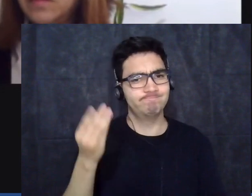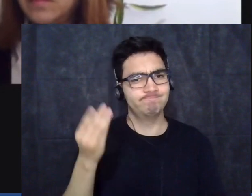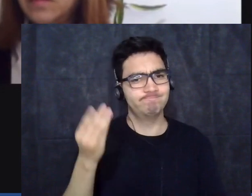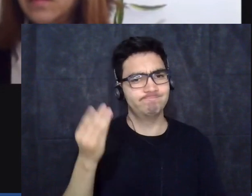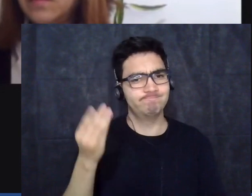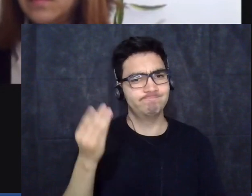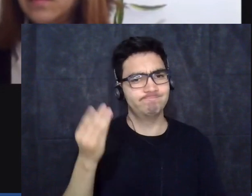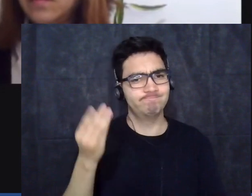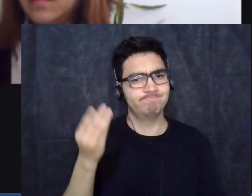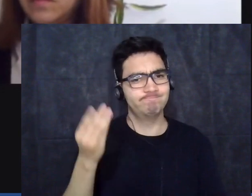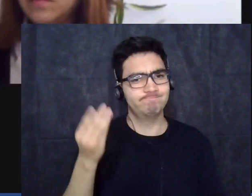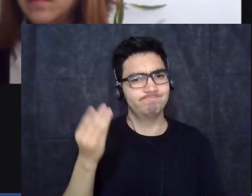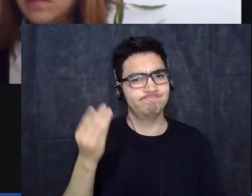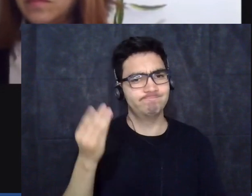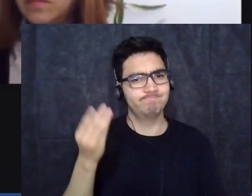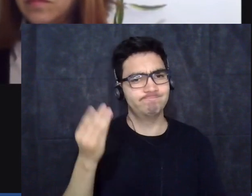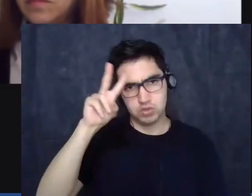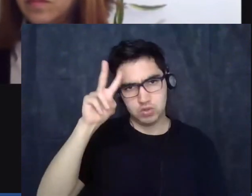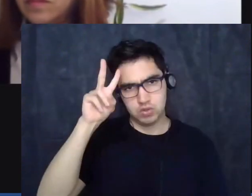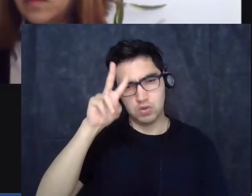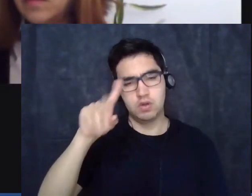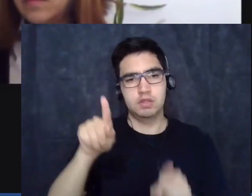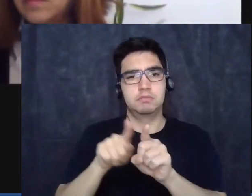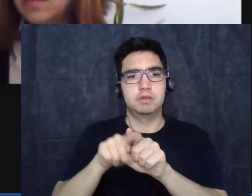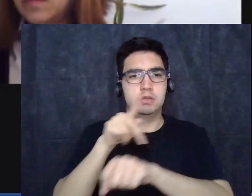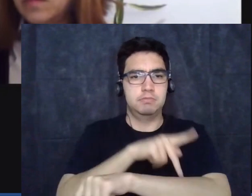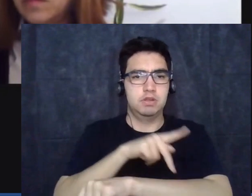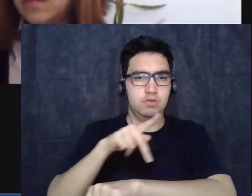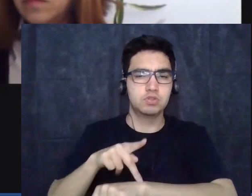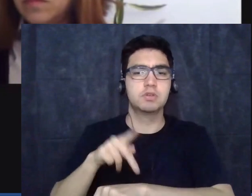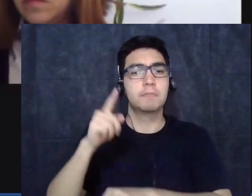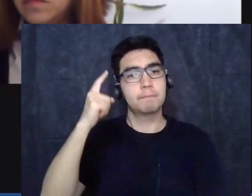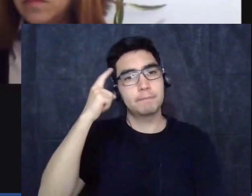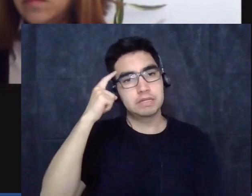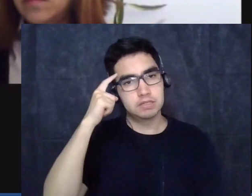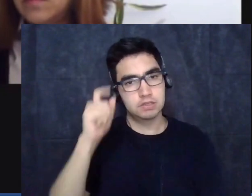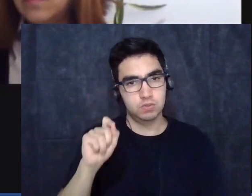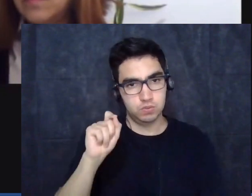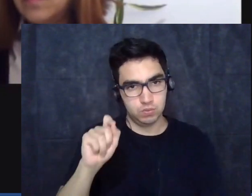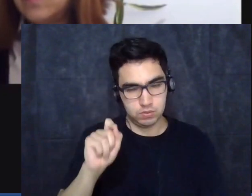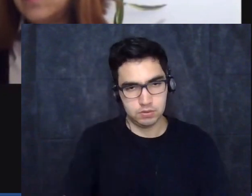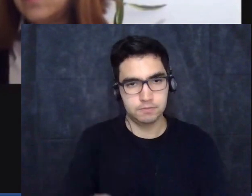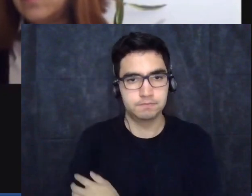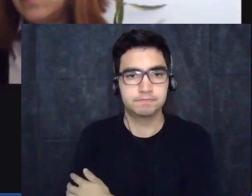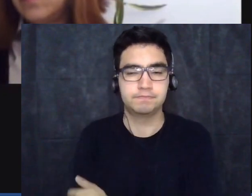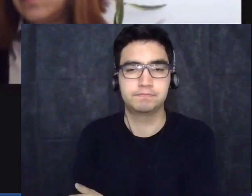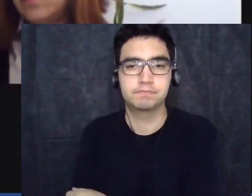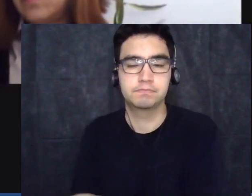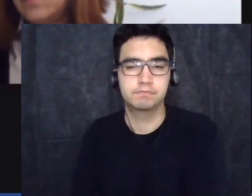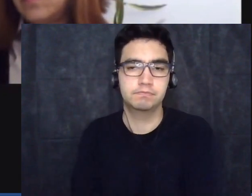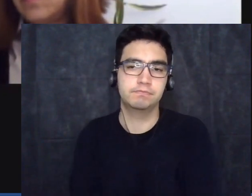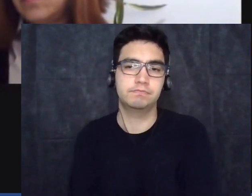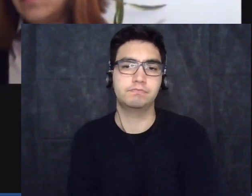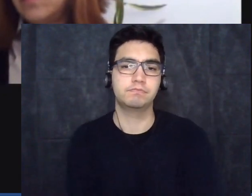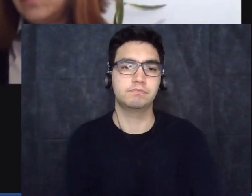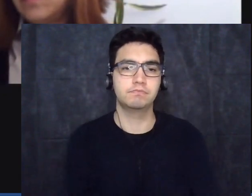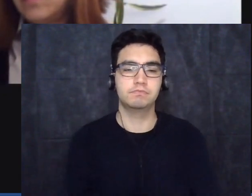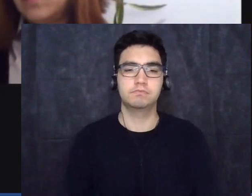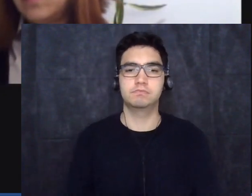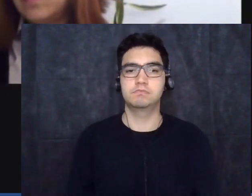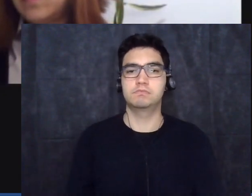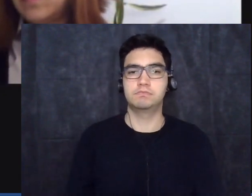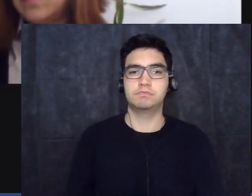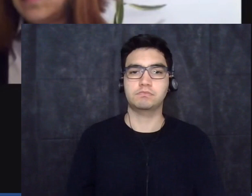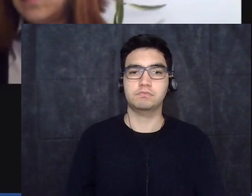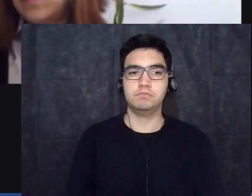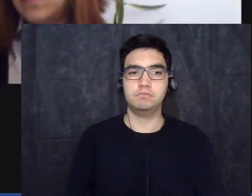e pedagogia é de que você traga o